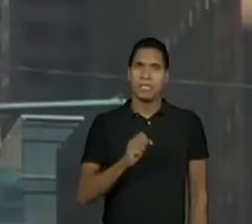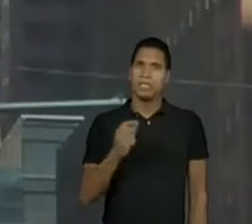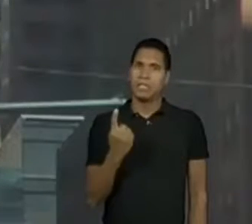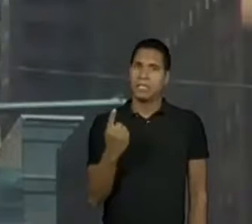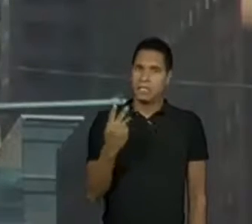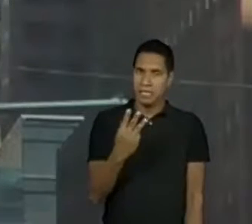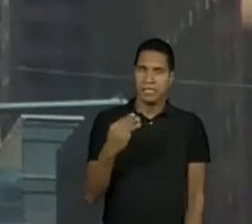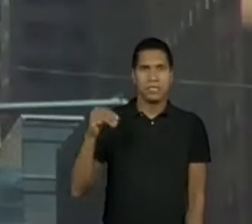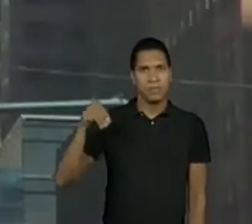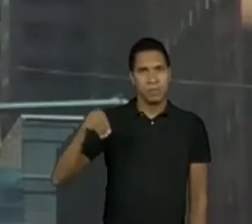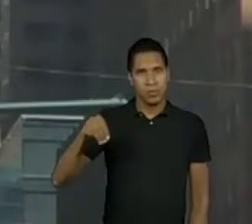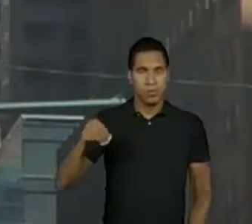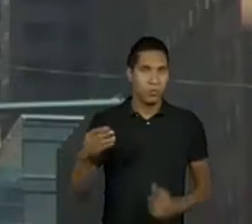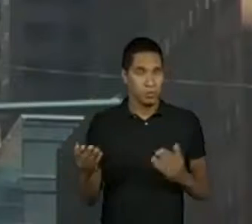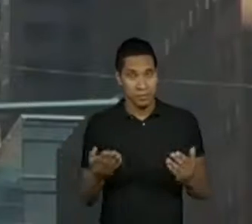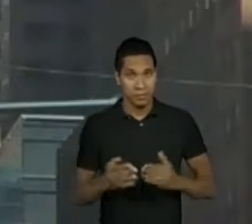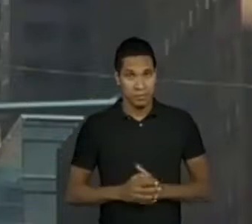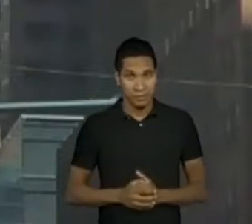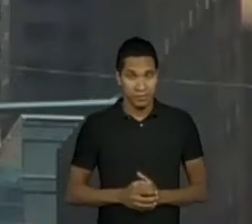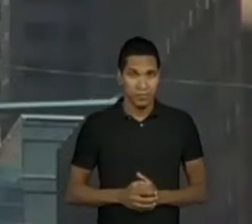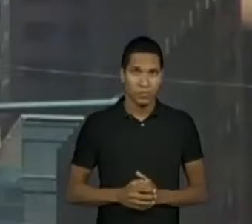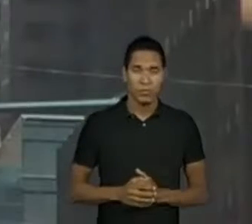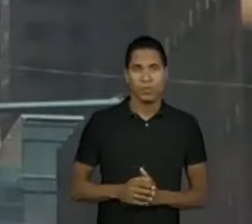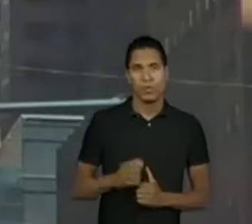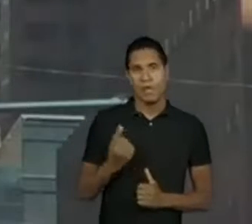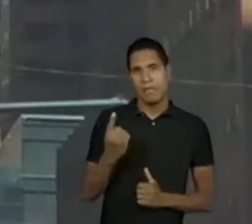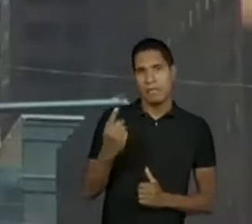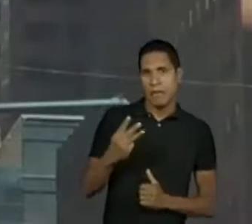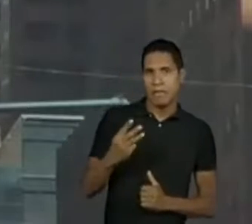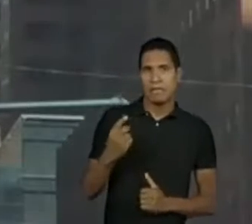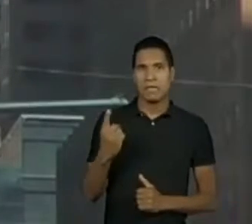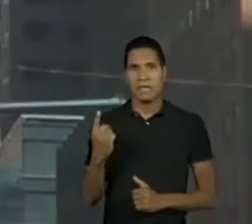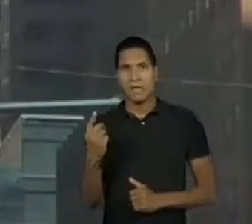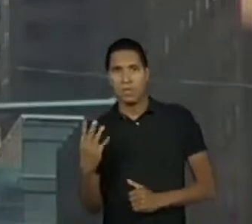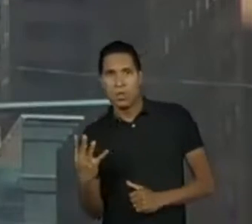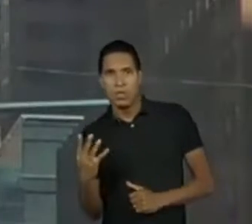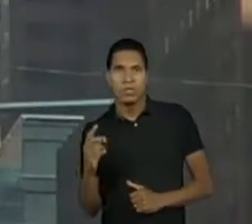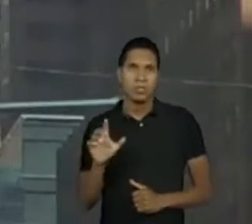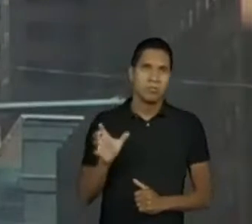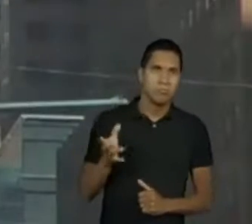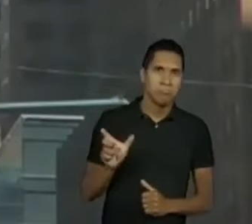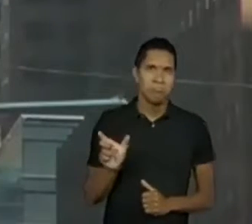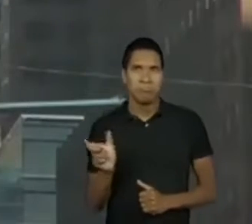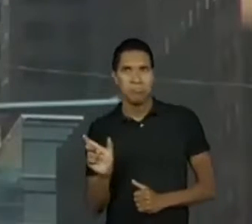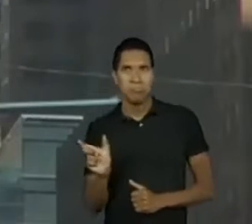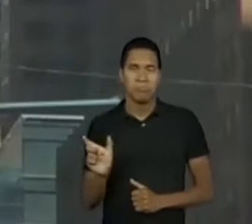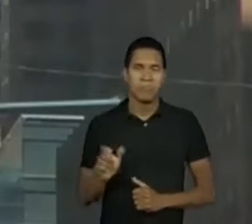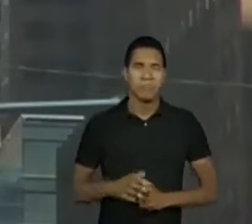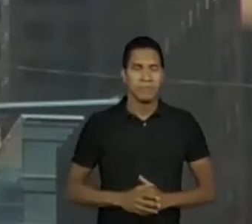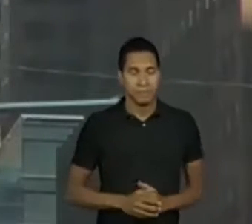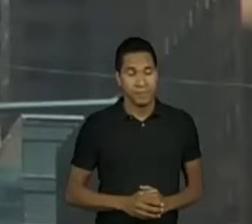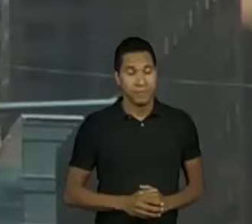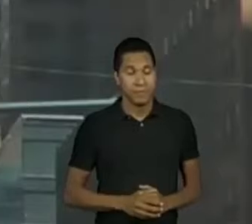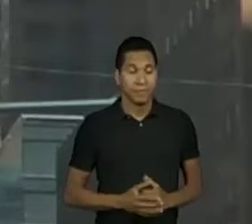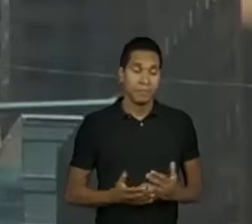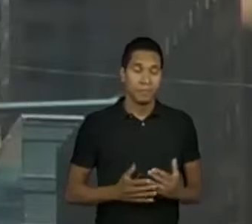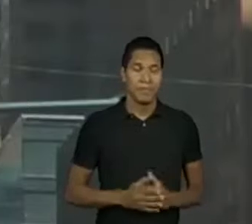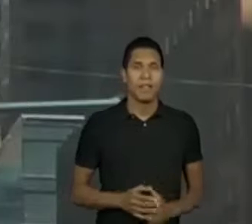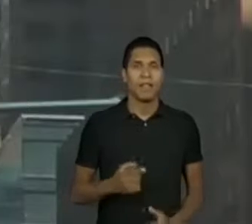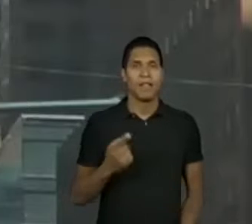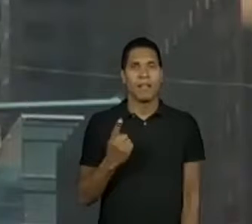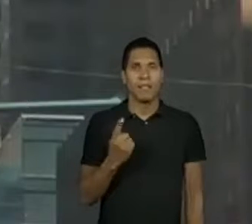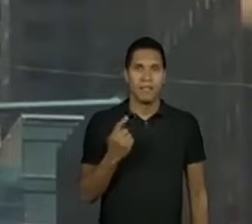13 horas e 14 minutos, não é? Então, estimar aqui. 1, 13 horas...